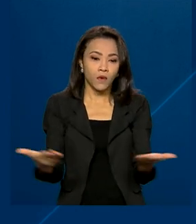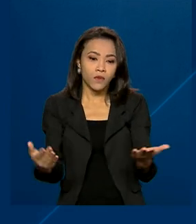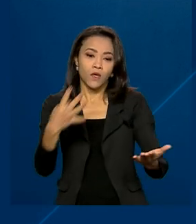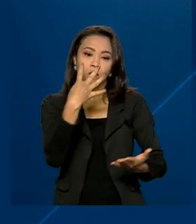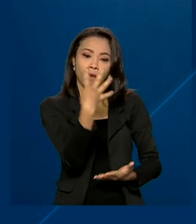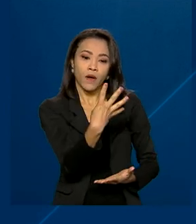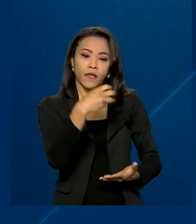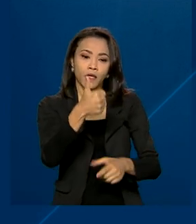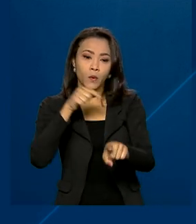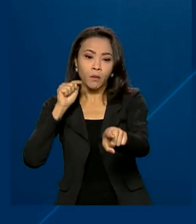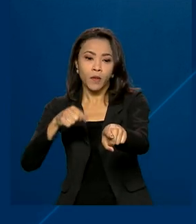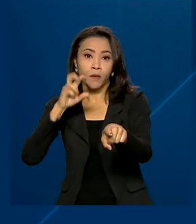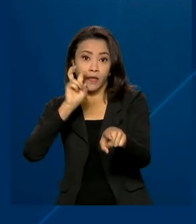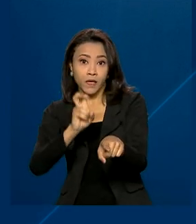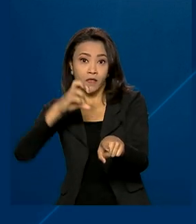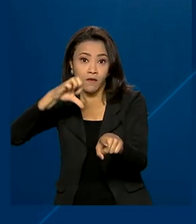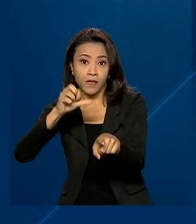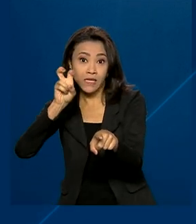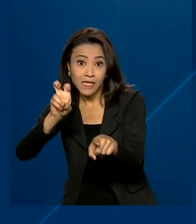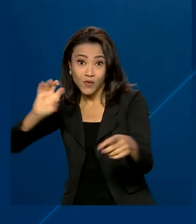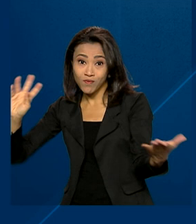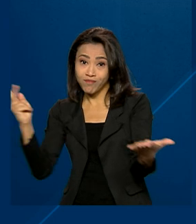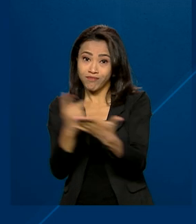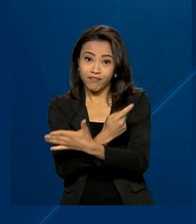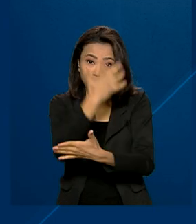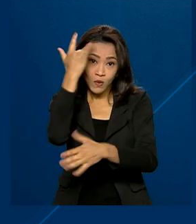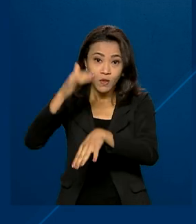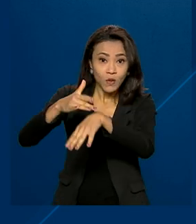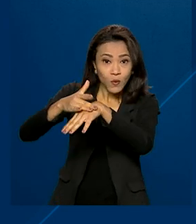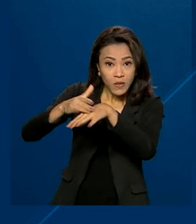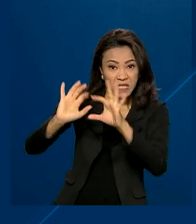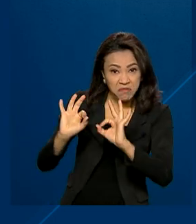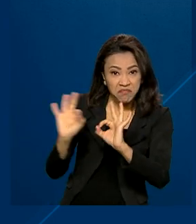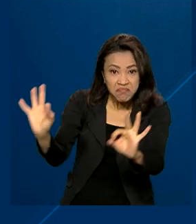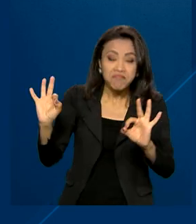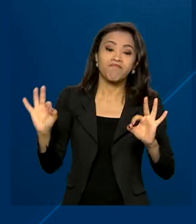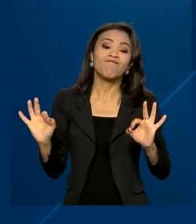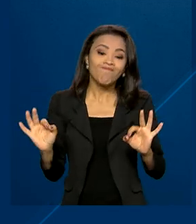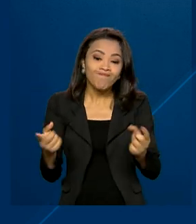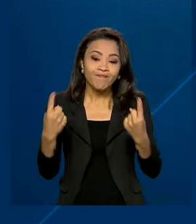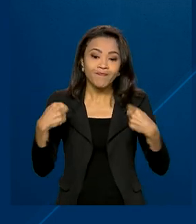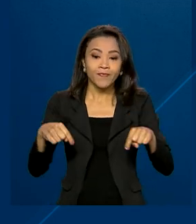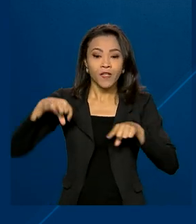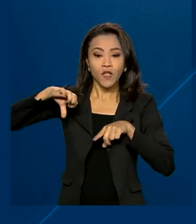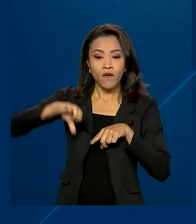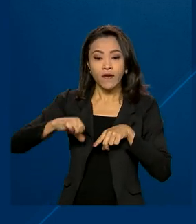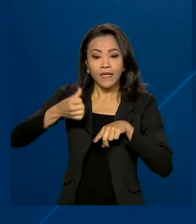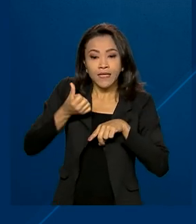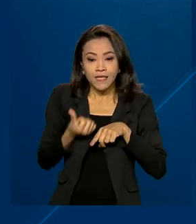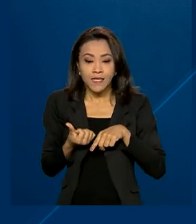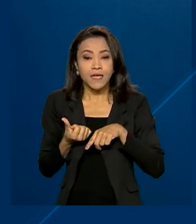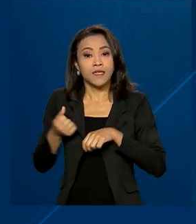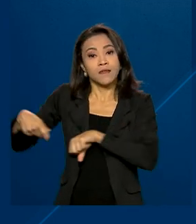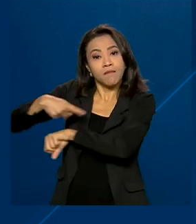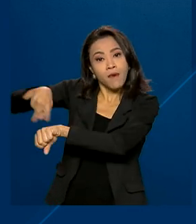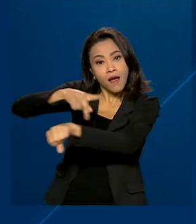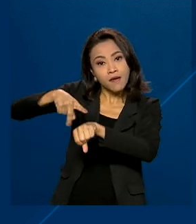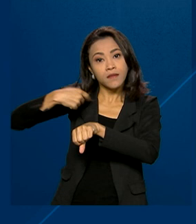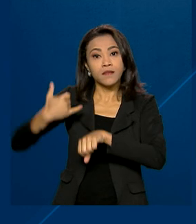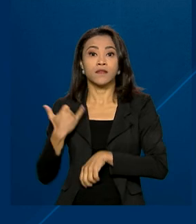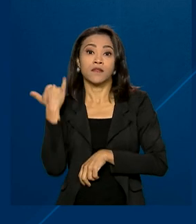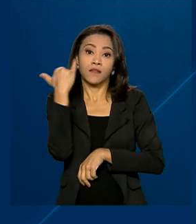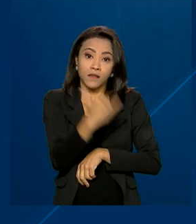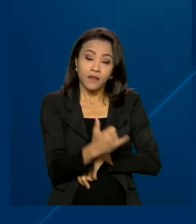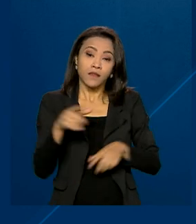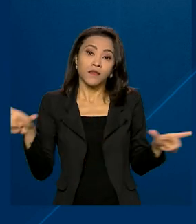.595 casos confirmados da doença, em 96 países, segundo a Organização Mundial